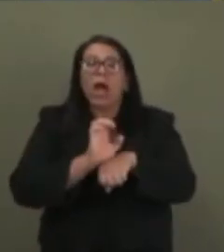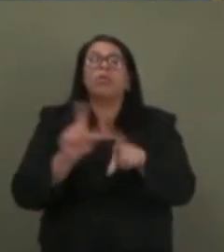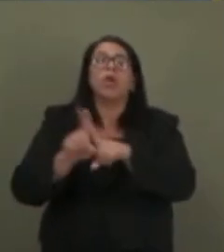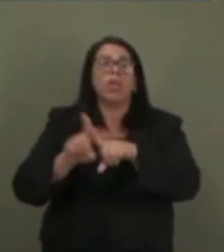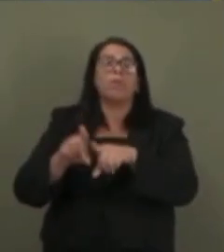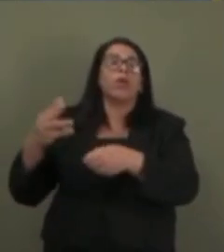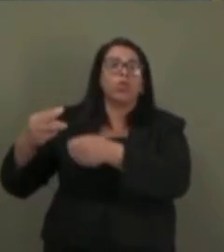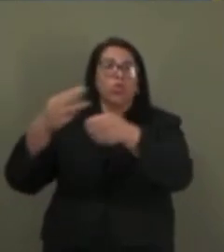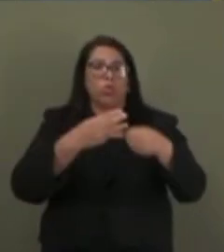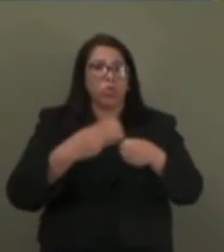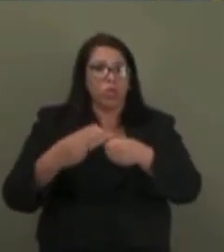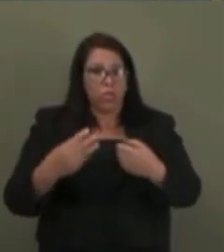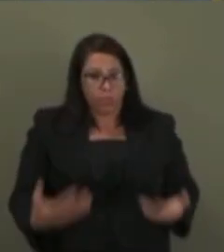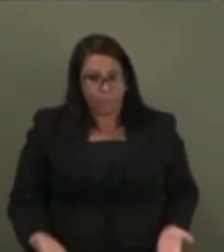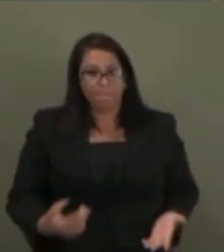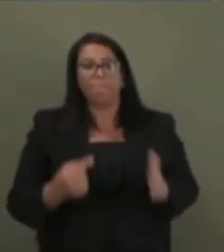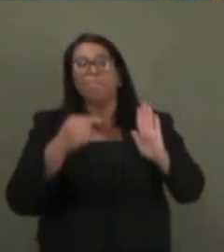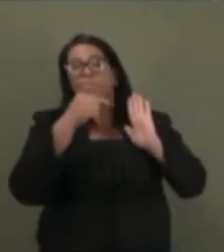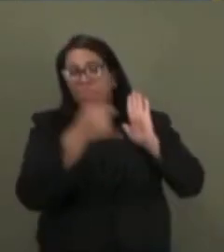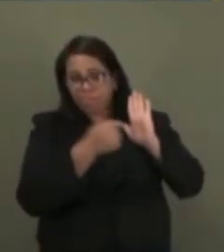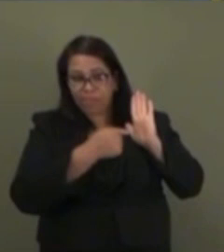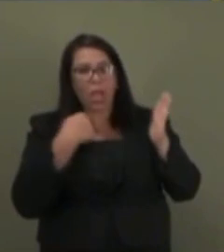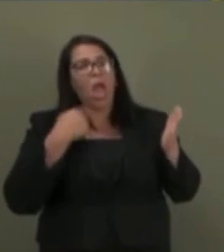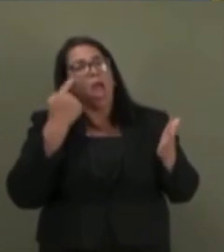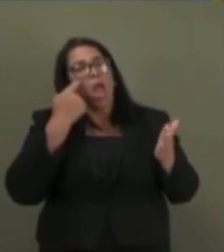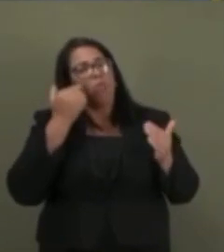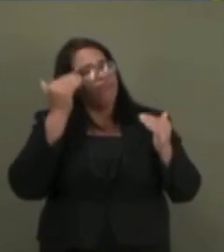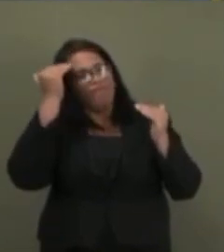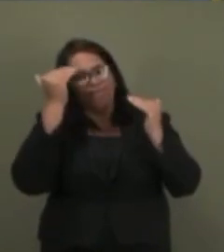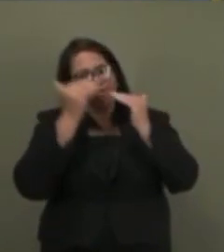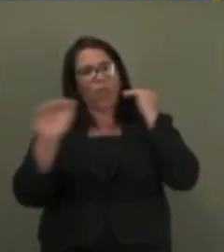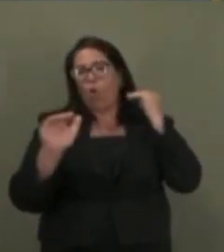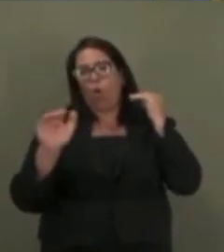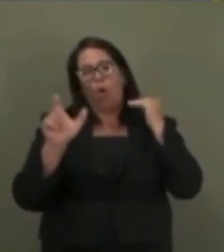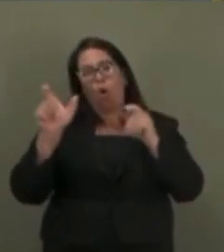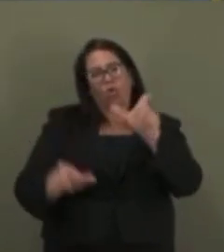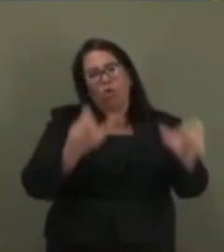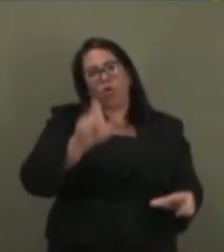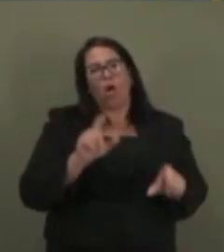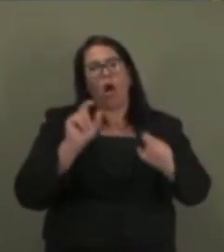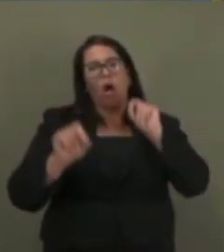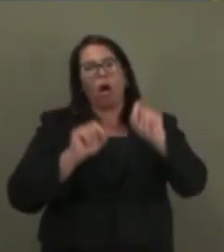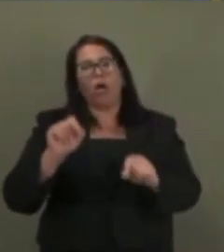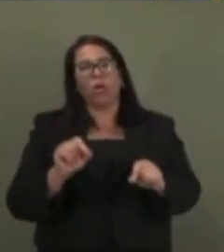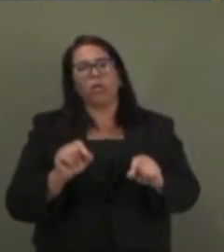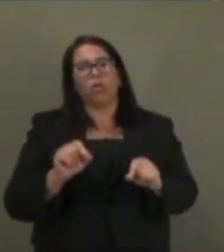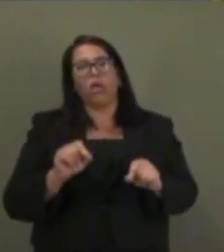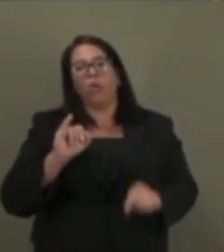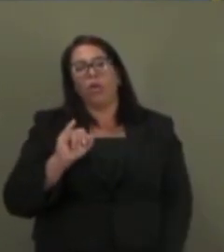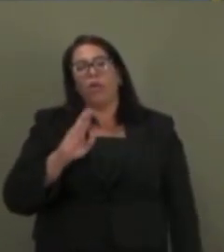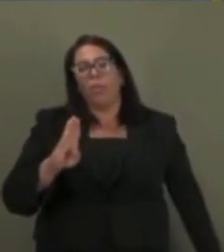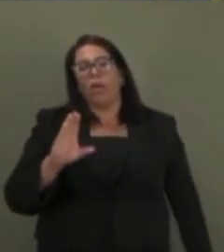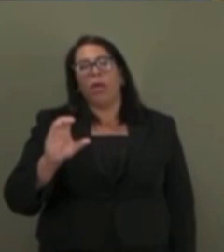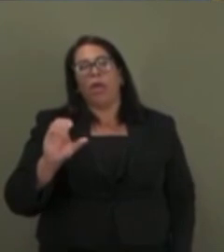Eu, nesse ponto, a gente discorda de alguns colegas com relação ao IBS.